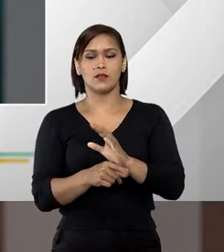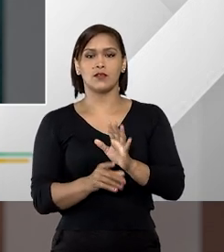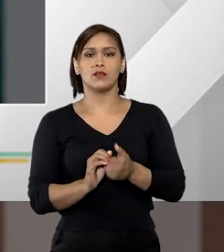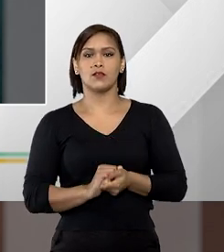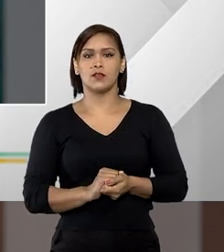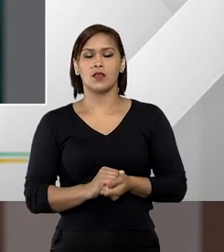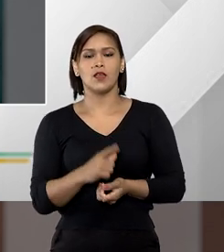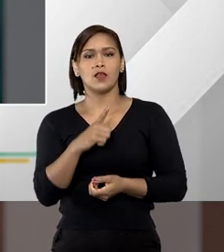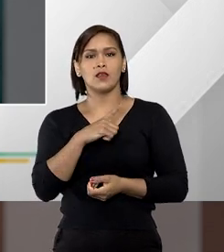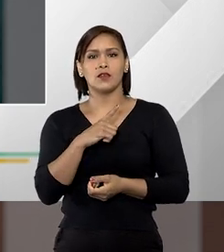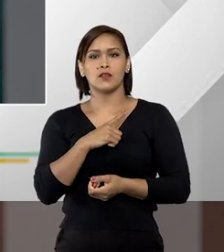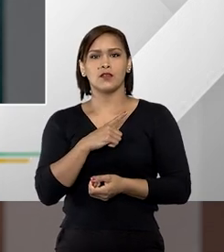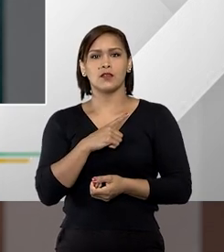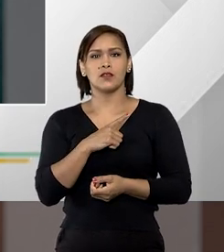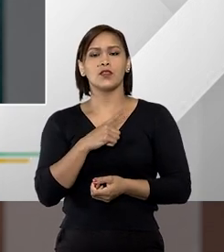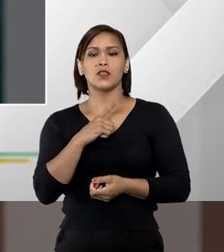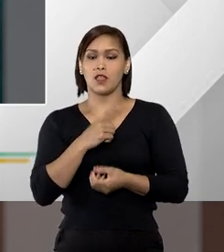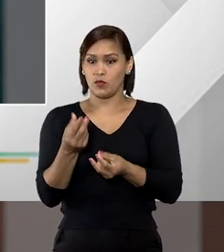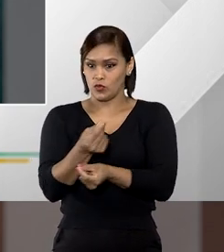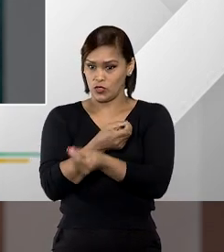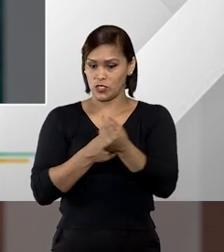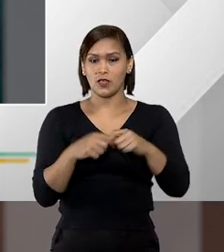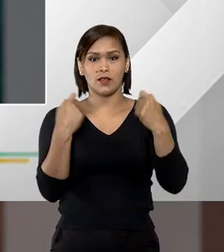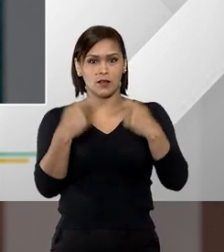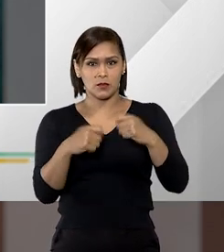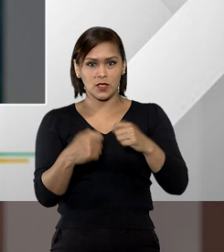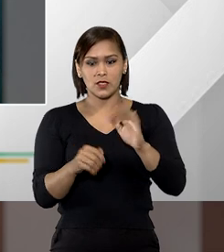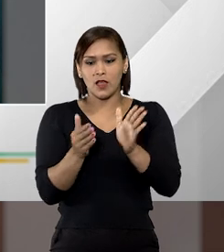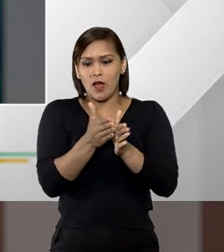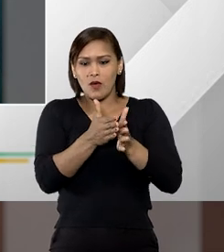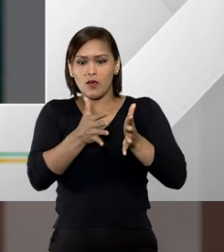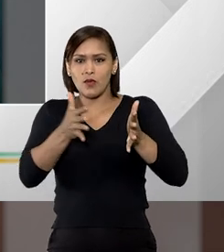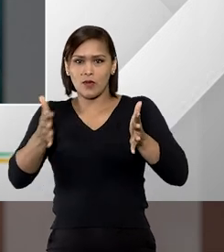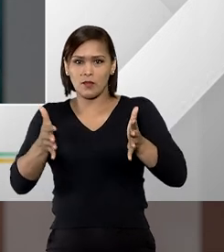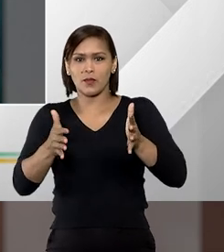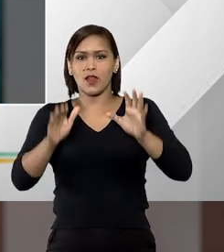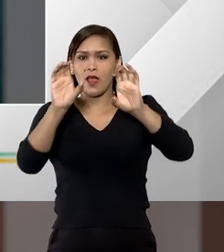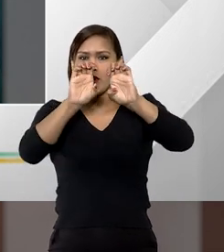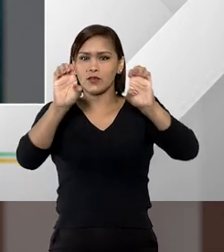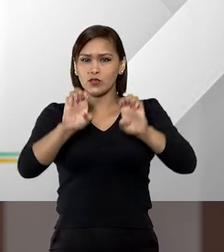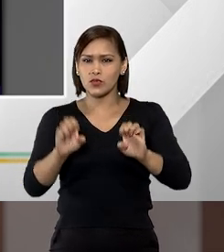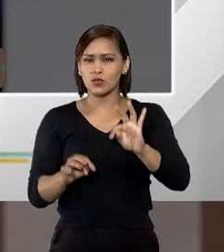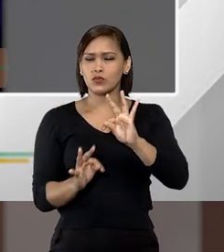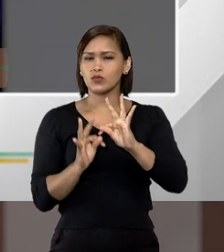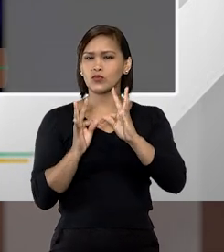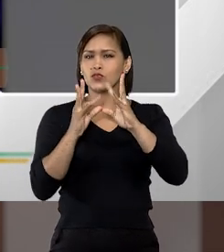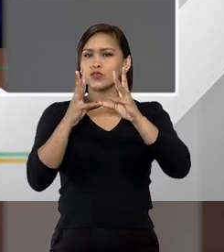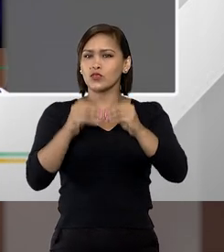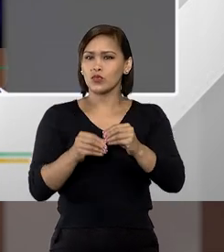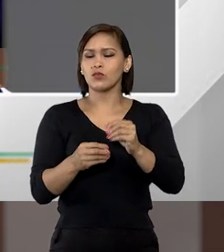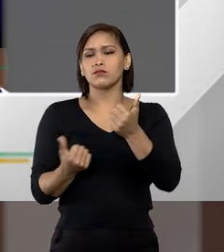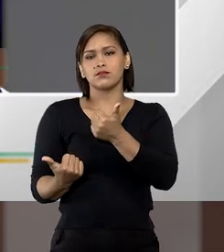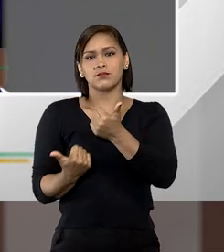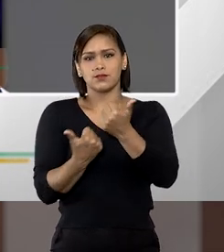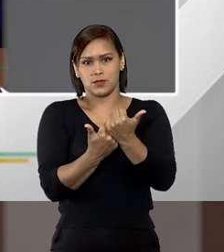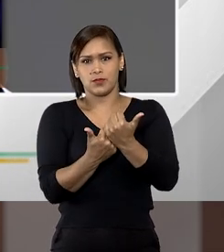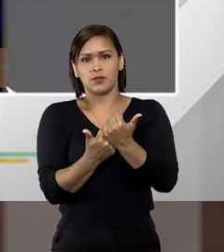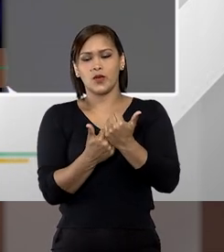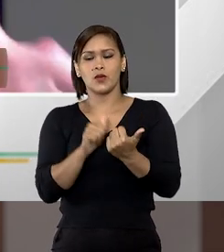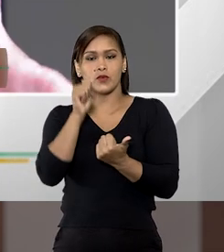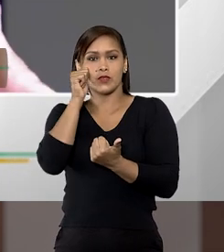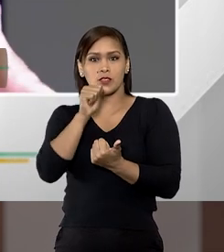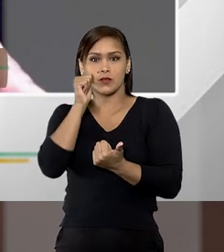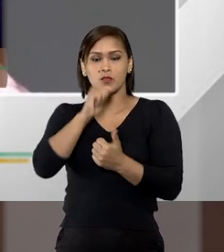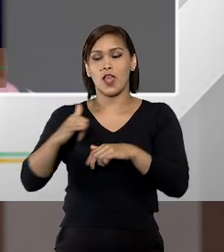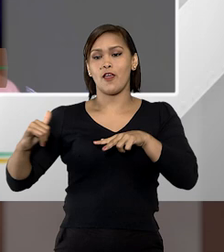nós temos temos dinheiro e temos a necessidade de ampliar a estrutura de suporte às